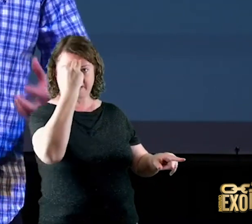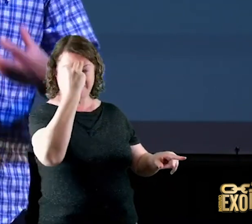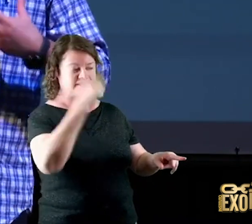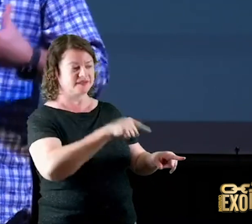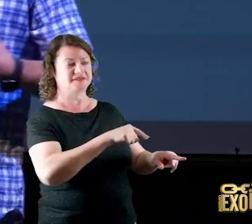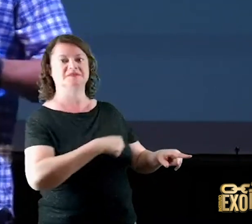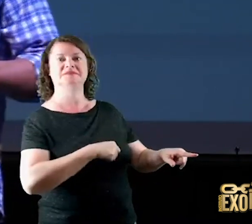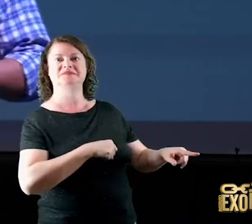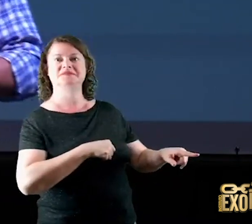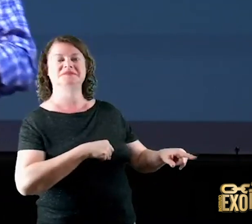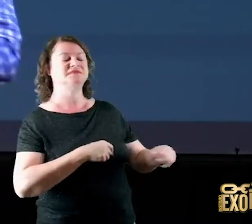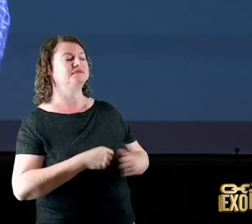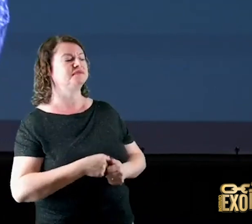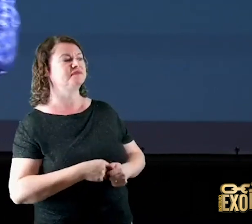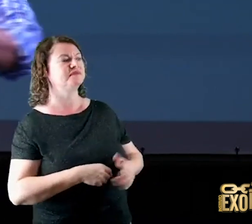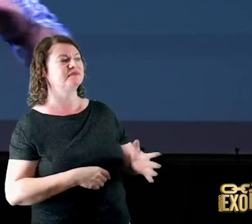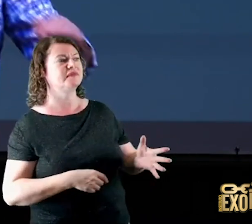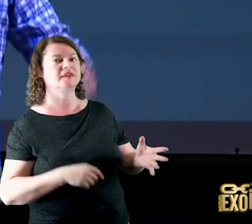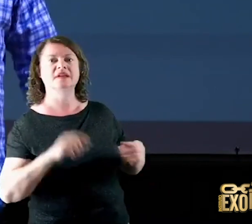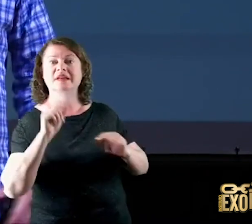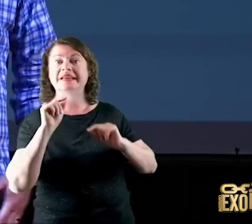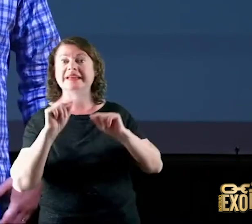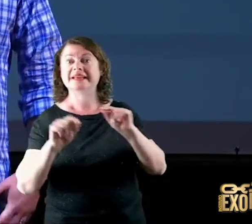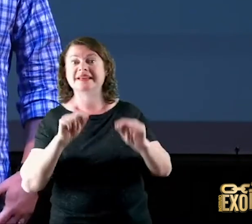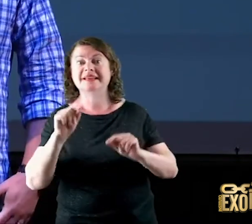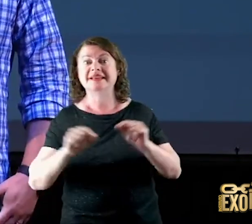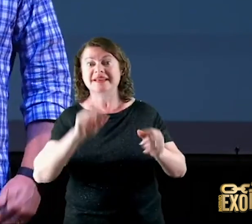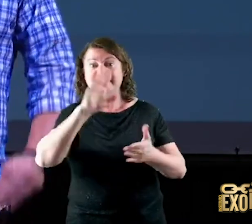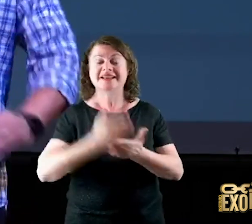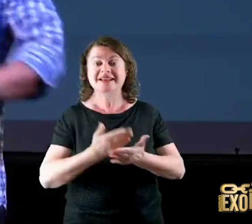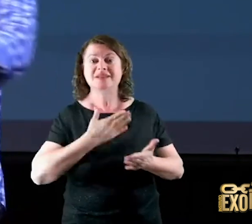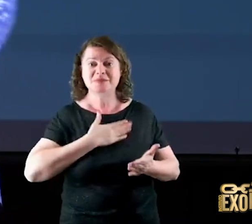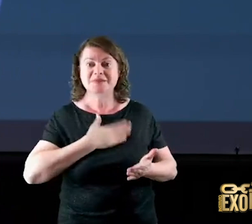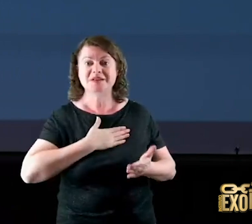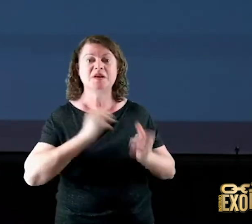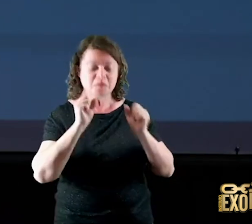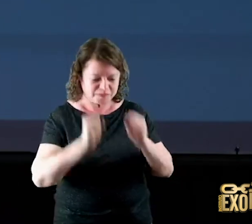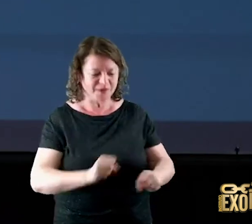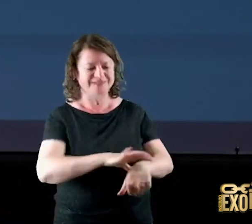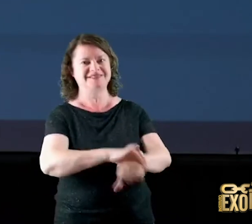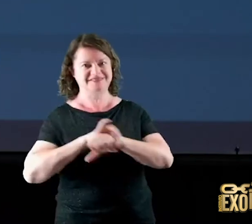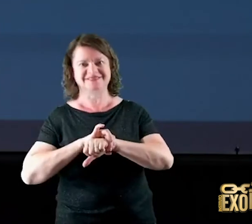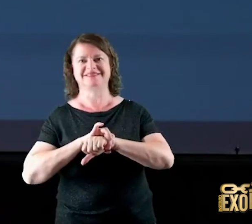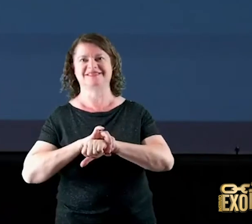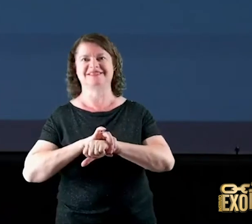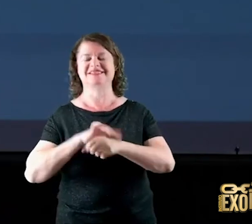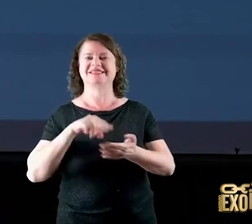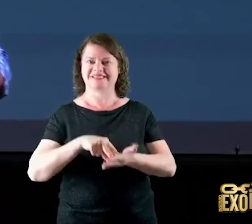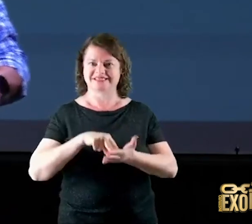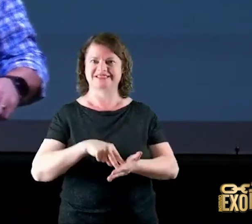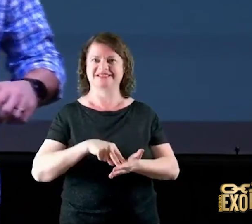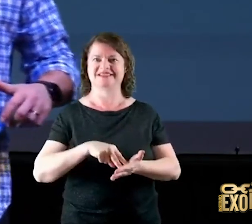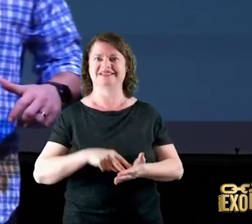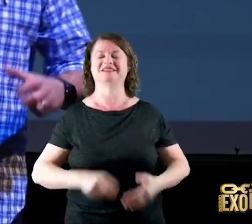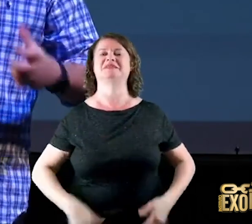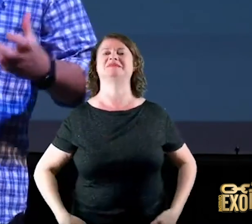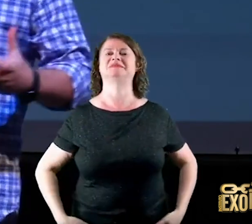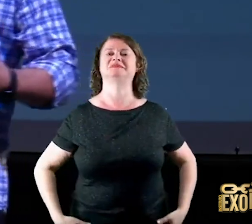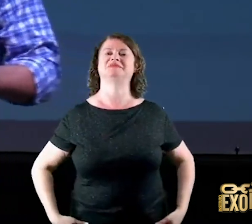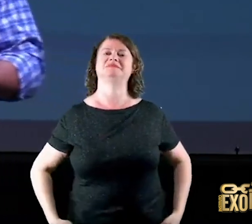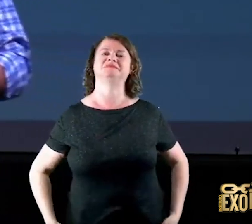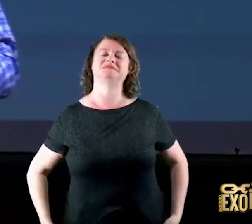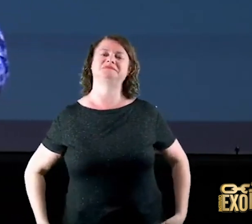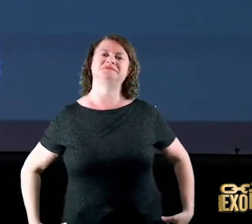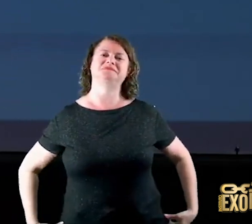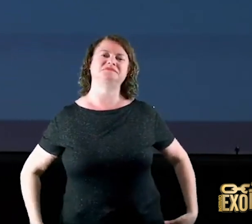aquele que crê em mim pode ficar seguro pode ficar seguro ah pastor tem